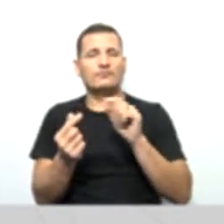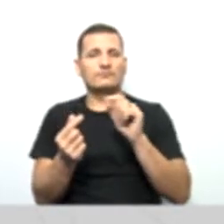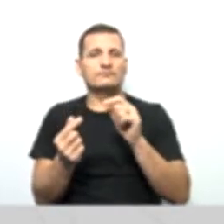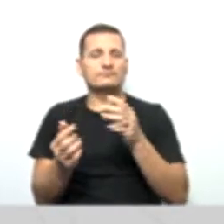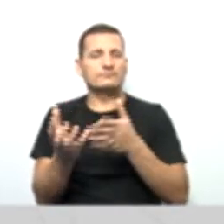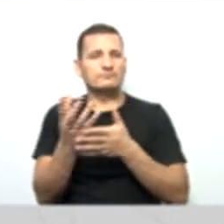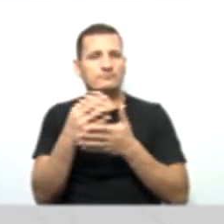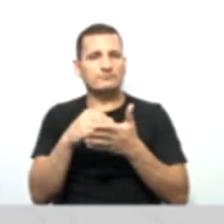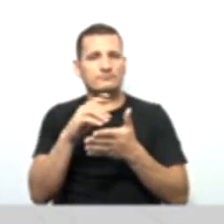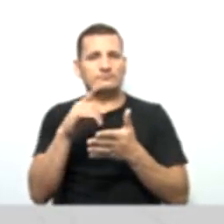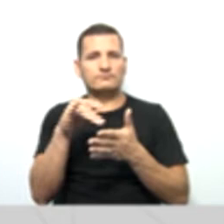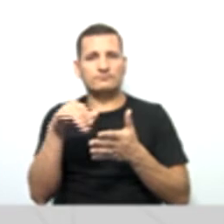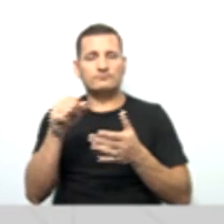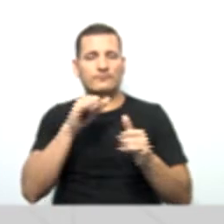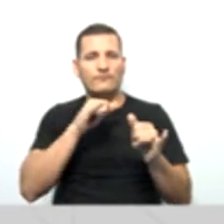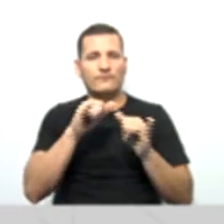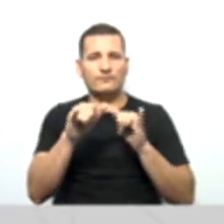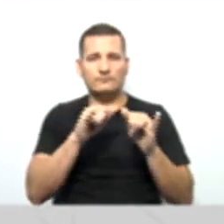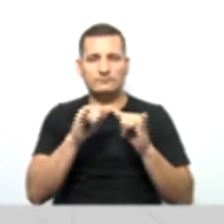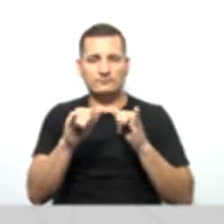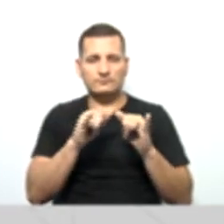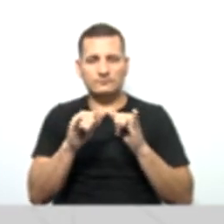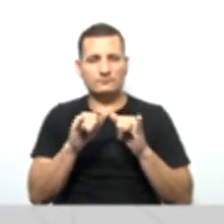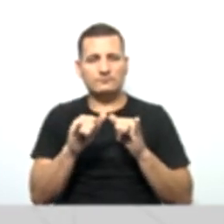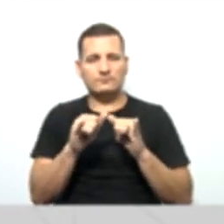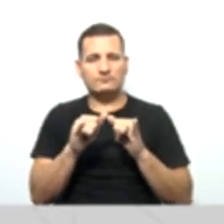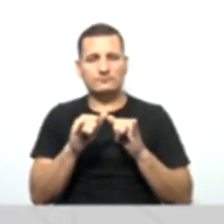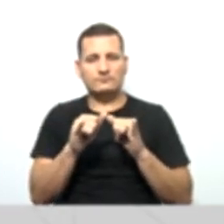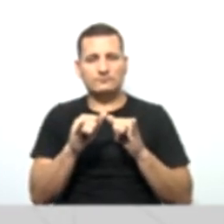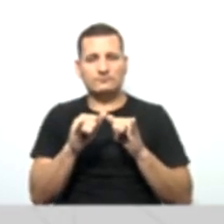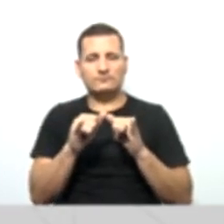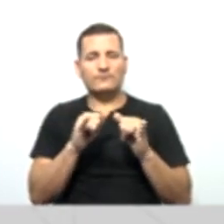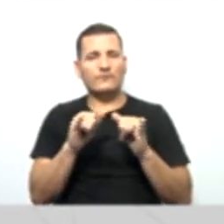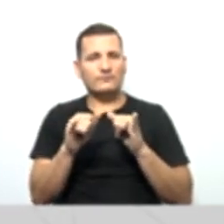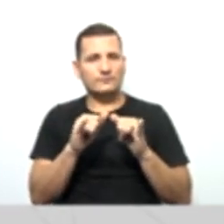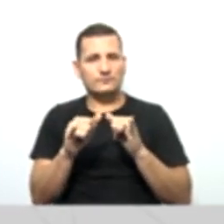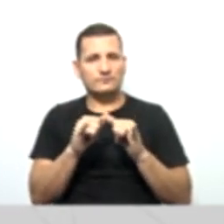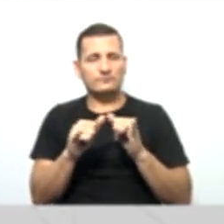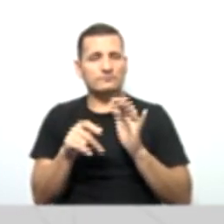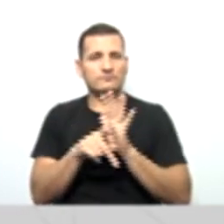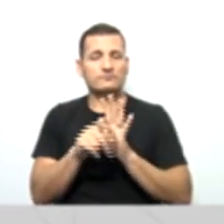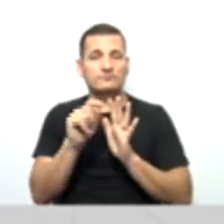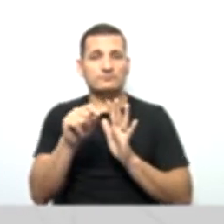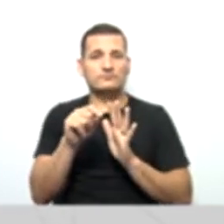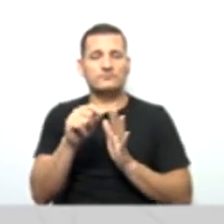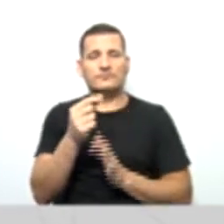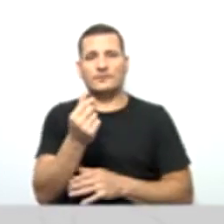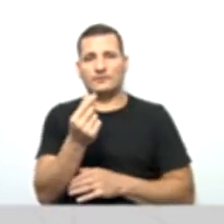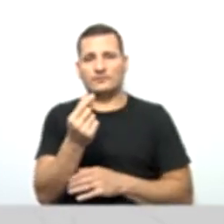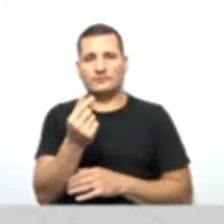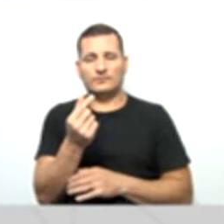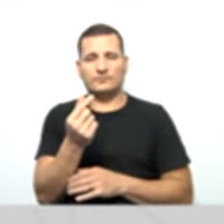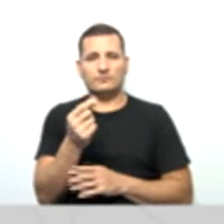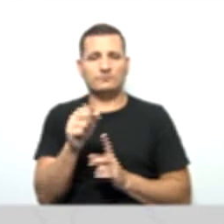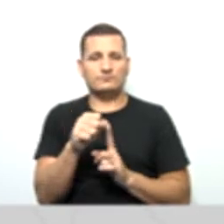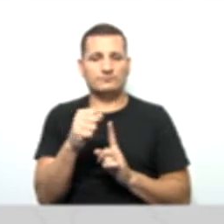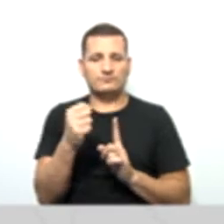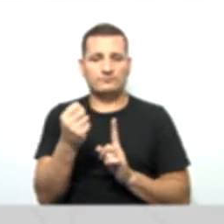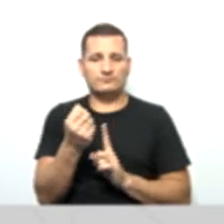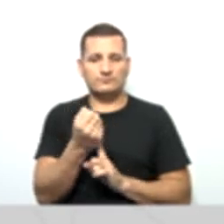relativos aos valores do capital social subscrito e